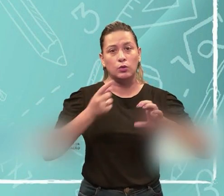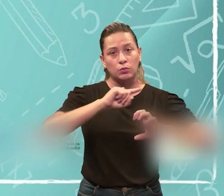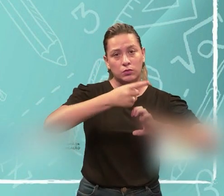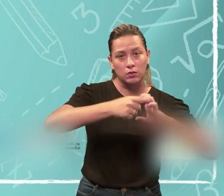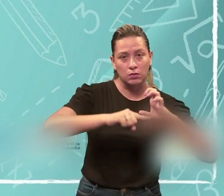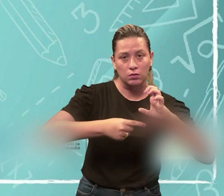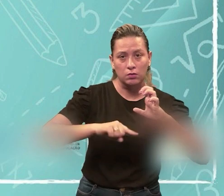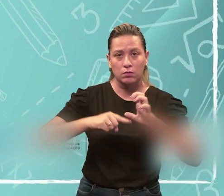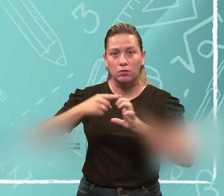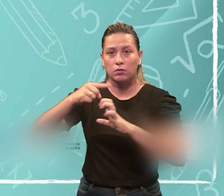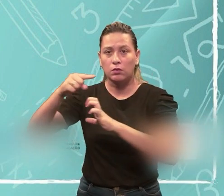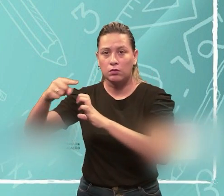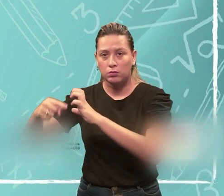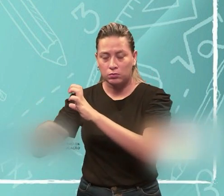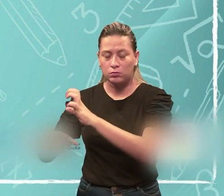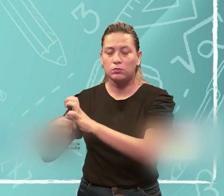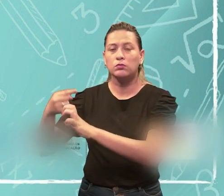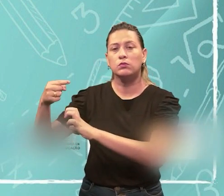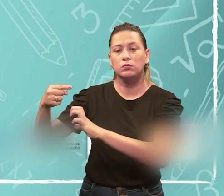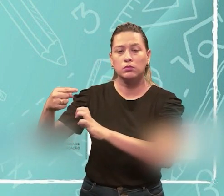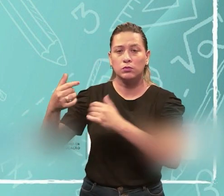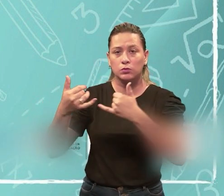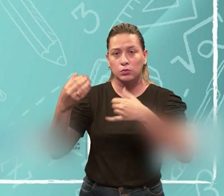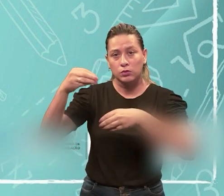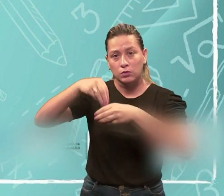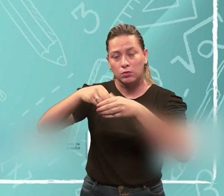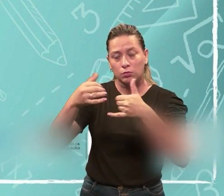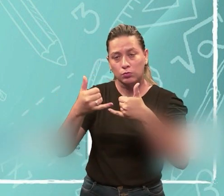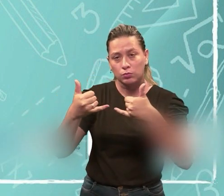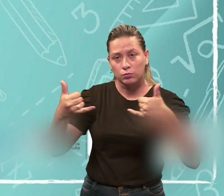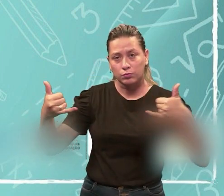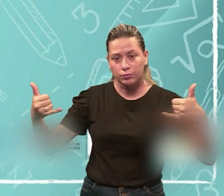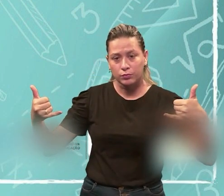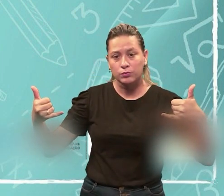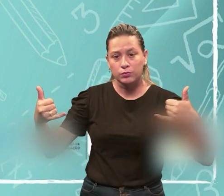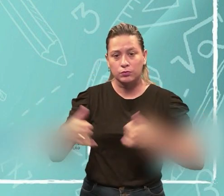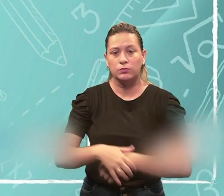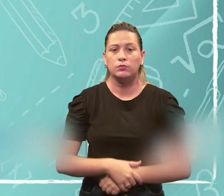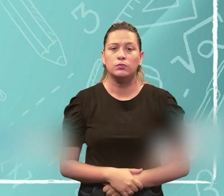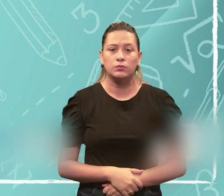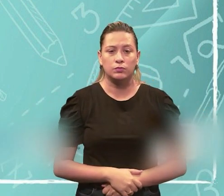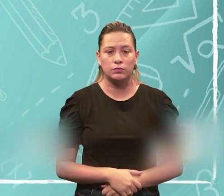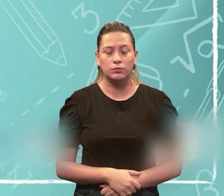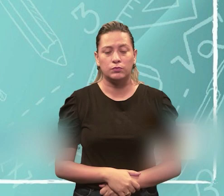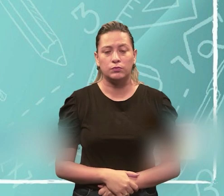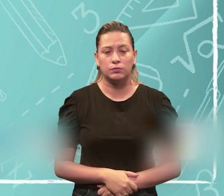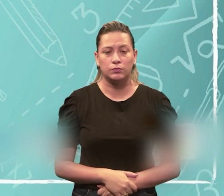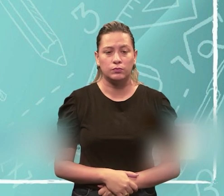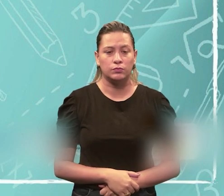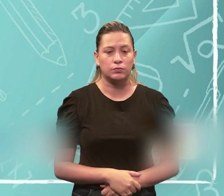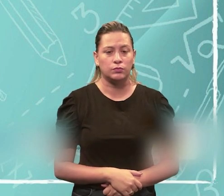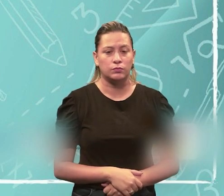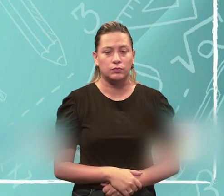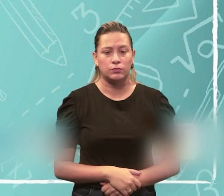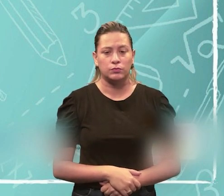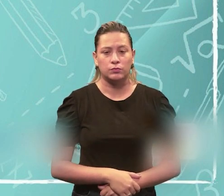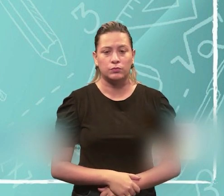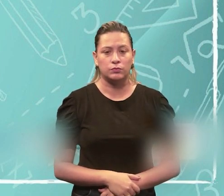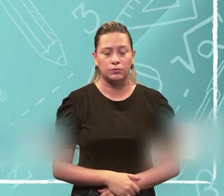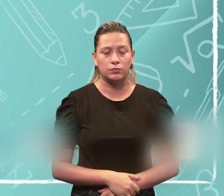desses elétrons, né, pelo fio condutor. Eu tenho aqui o fio condutor, certo, que